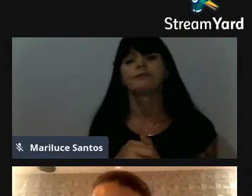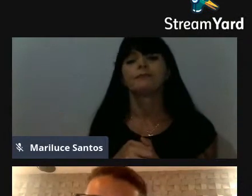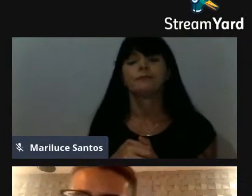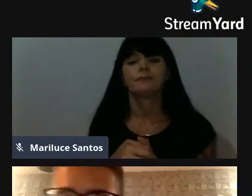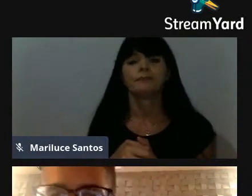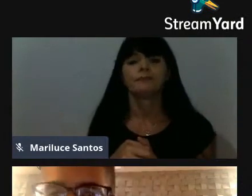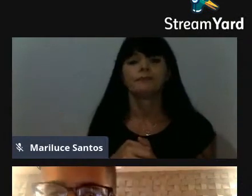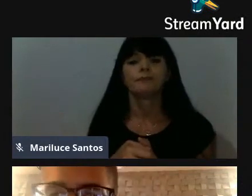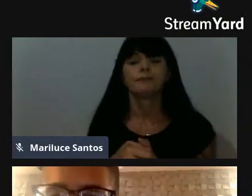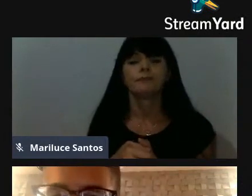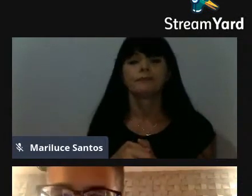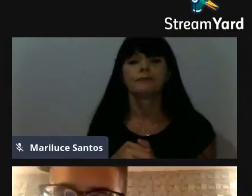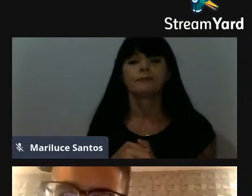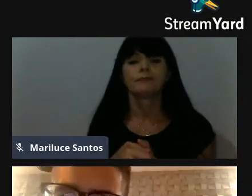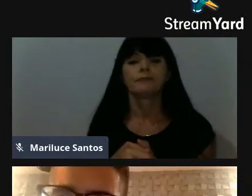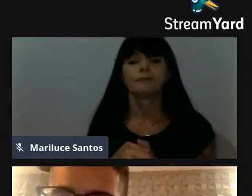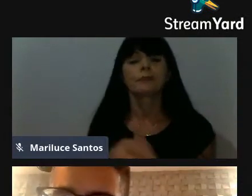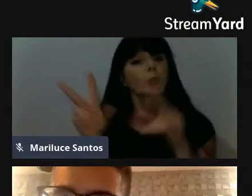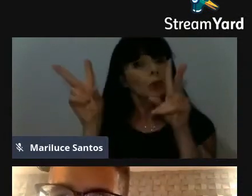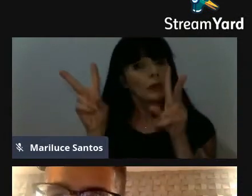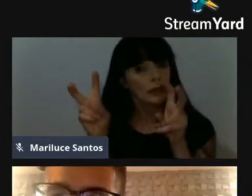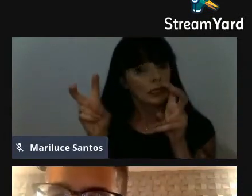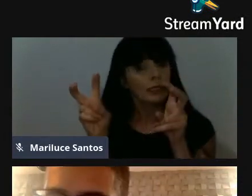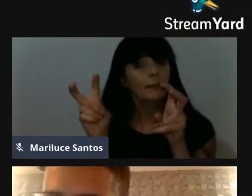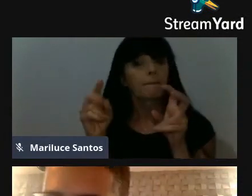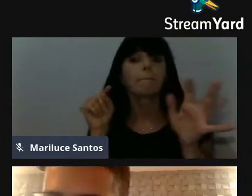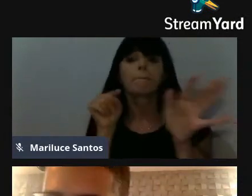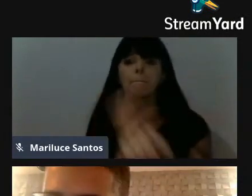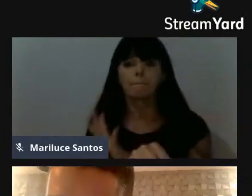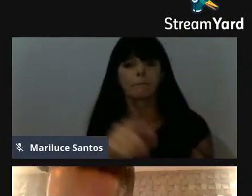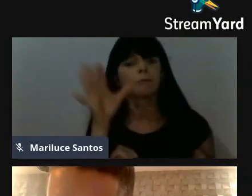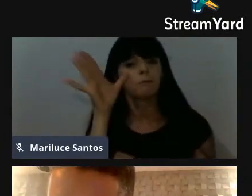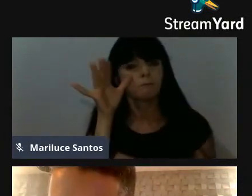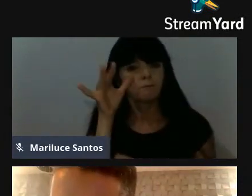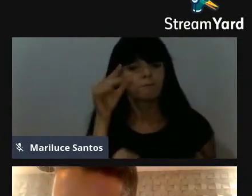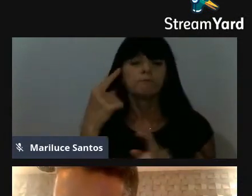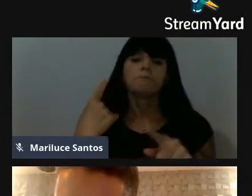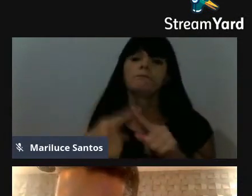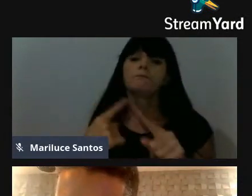inclusive, é um tema, é uma pergunta muito interessante, por quê?